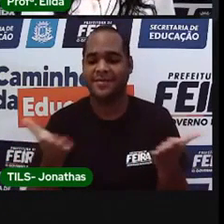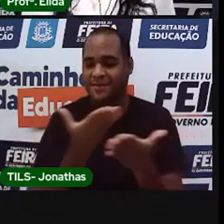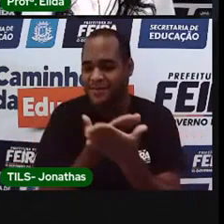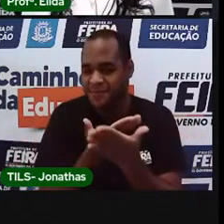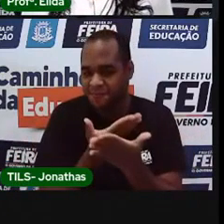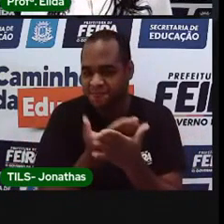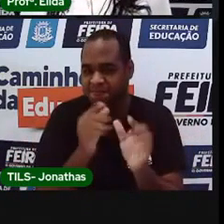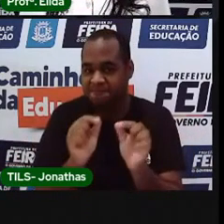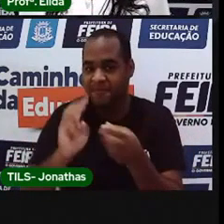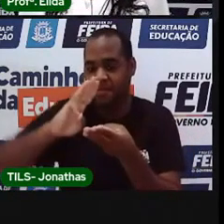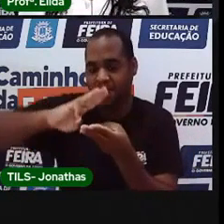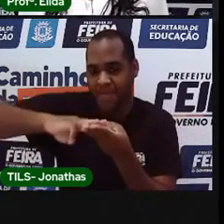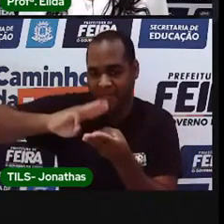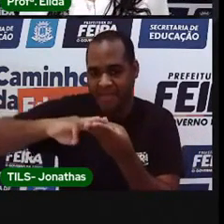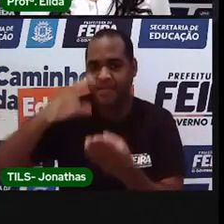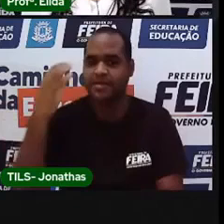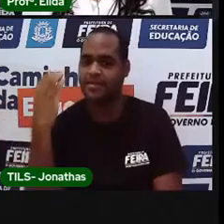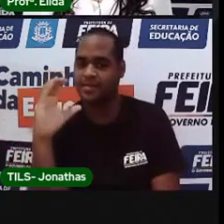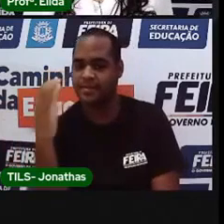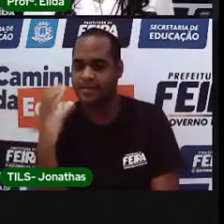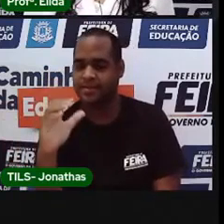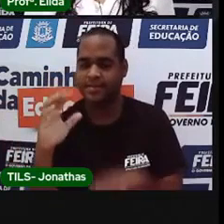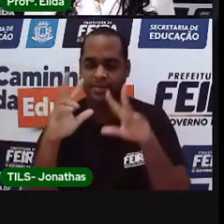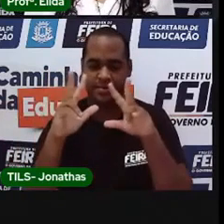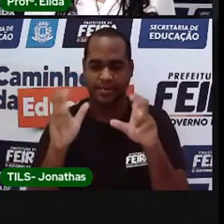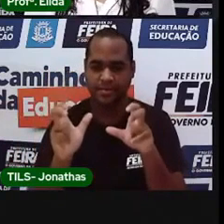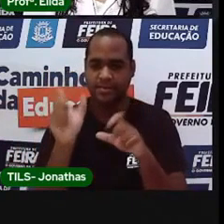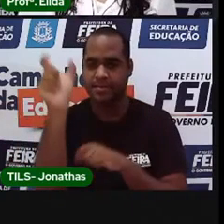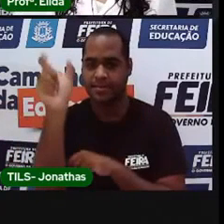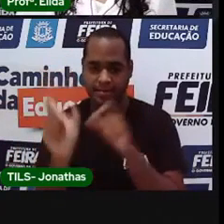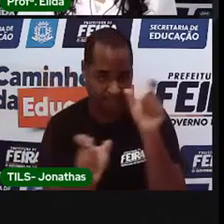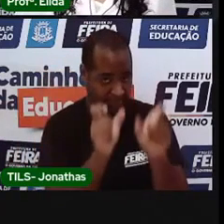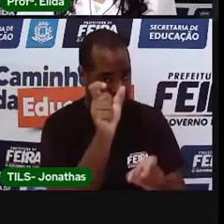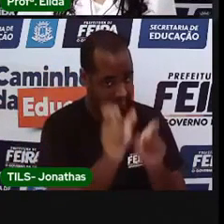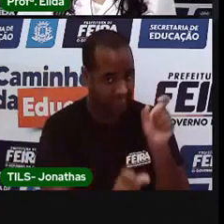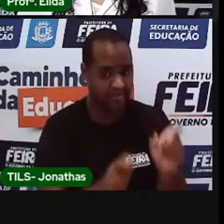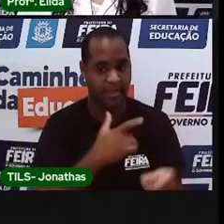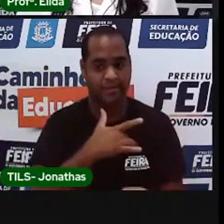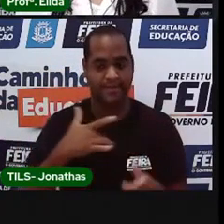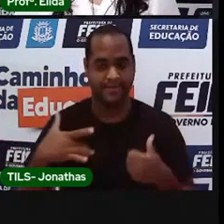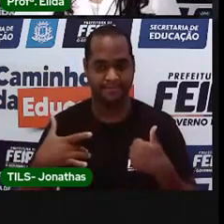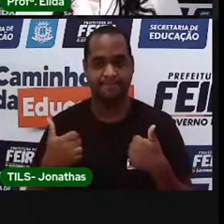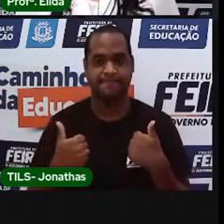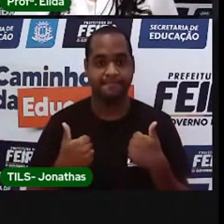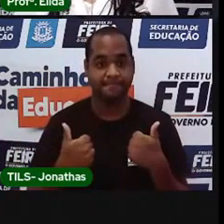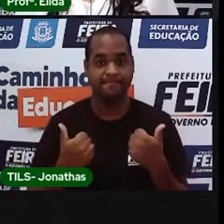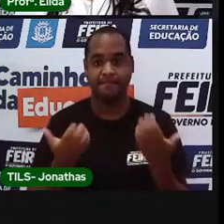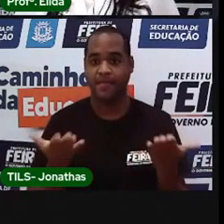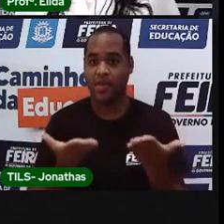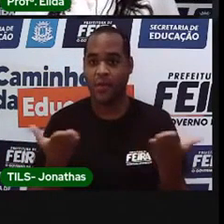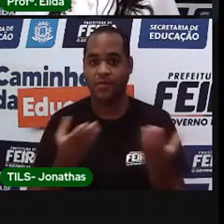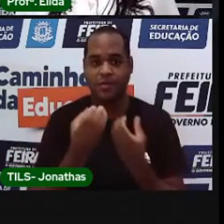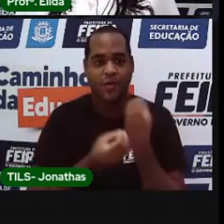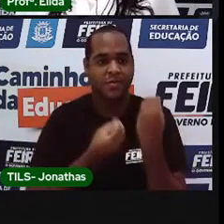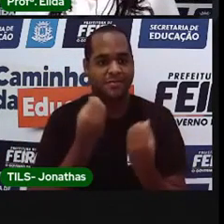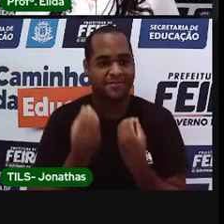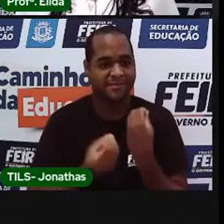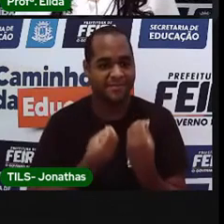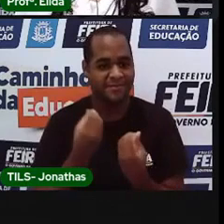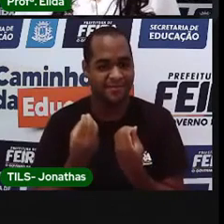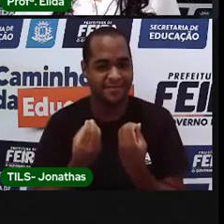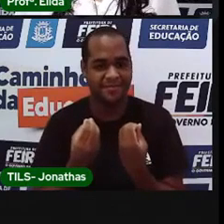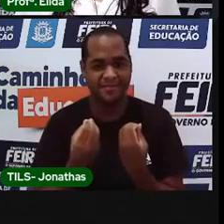matemática e ciências da natureza e o tema é ser humano e saúde. Vamos ver como é que tá o tempo aí?